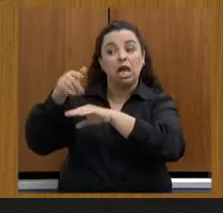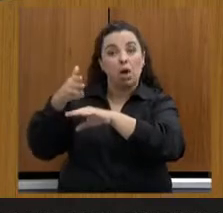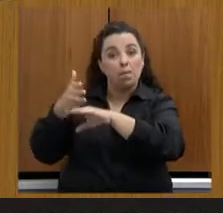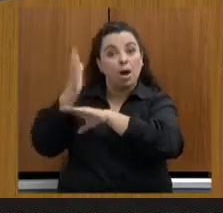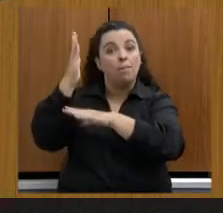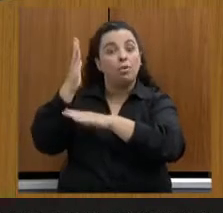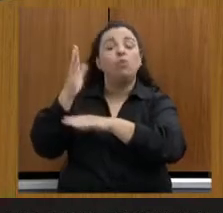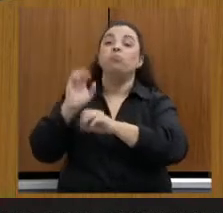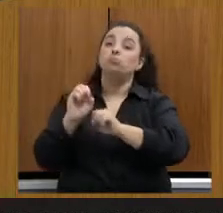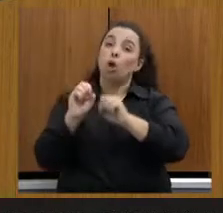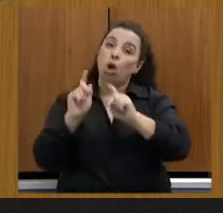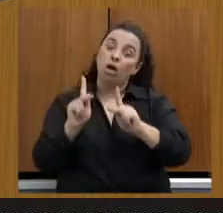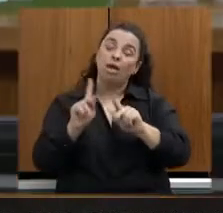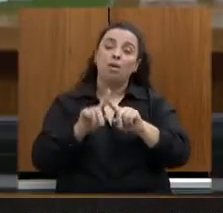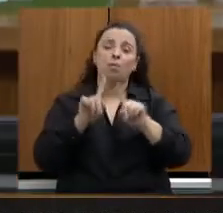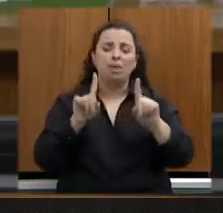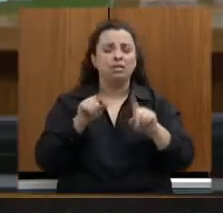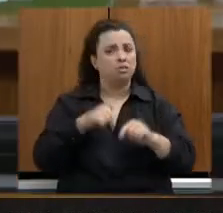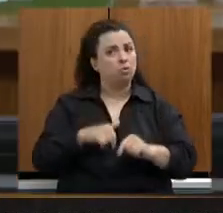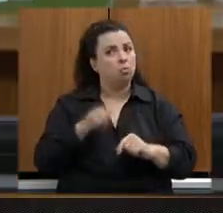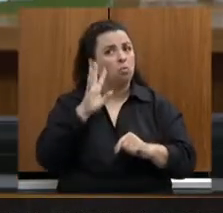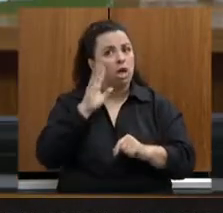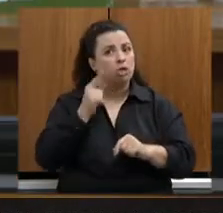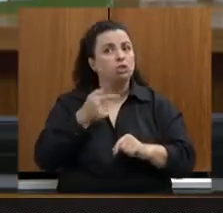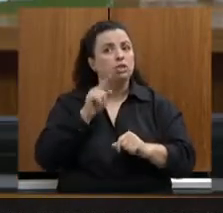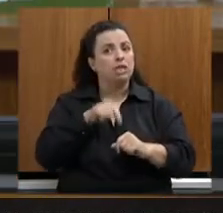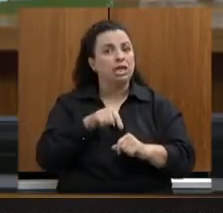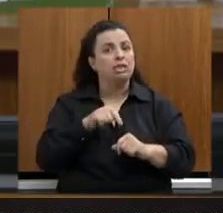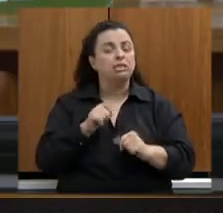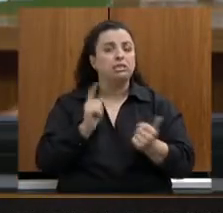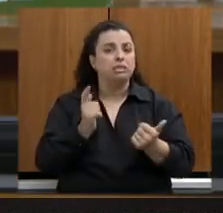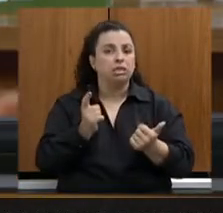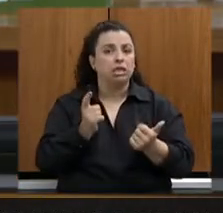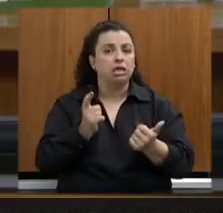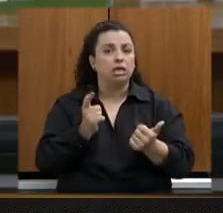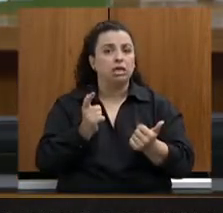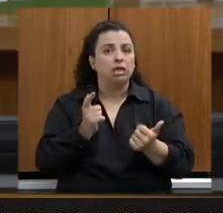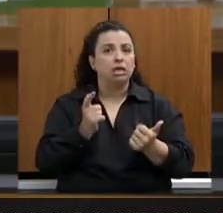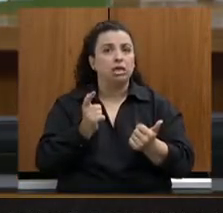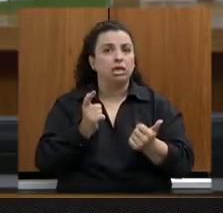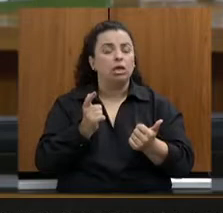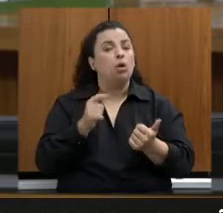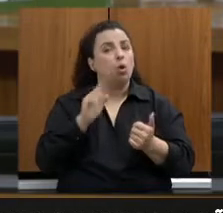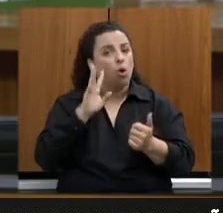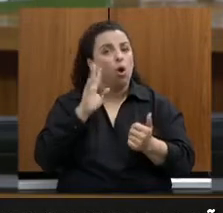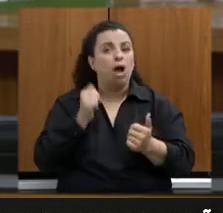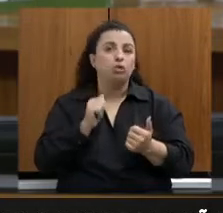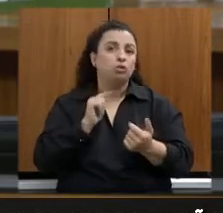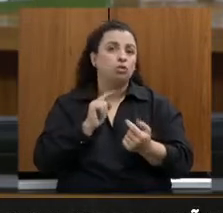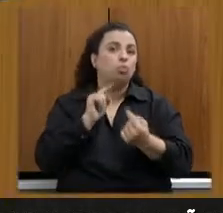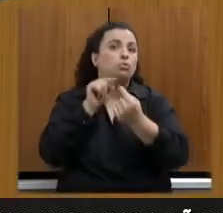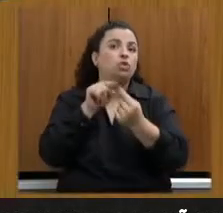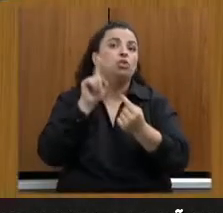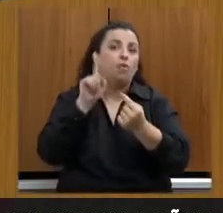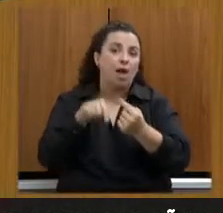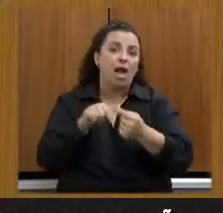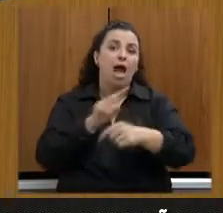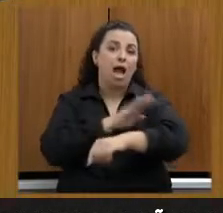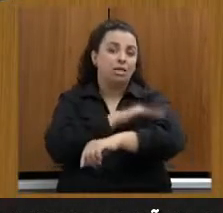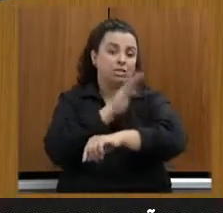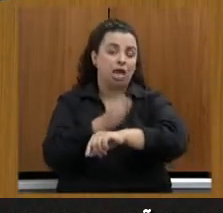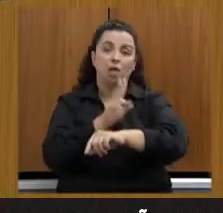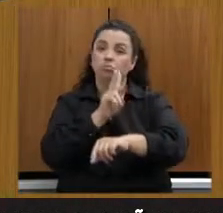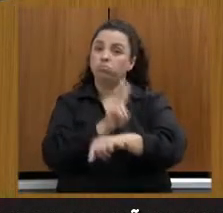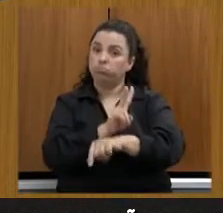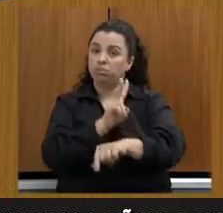acredito que a tendência é a preservar a Serra do Curral. É o pedido de